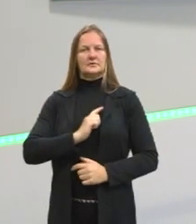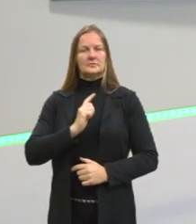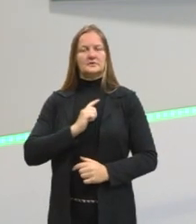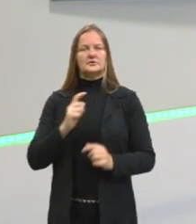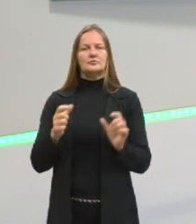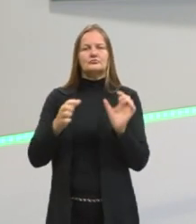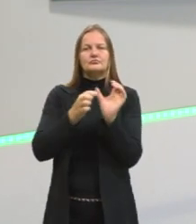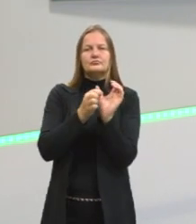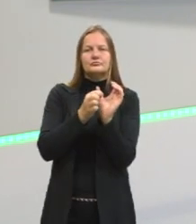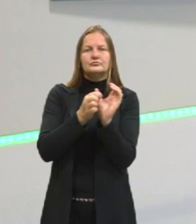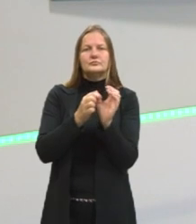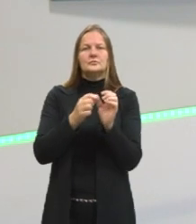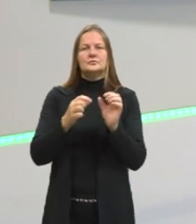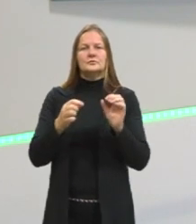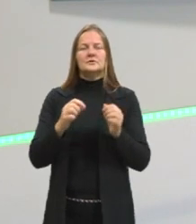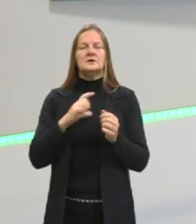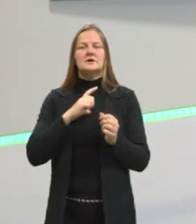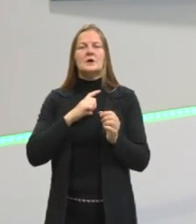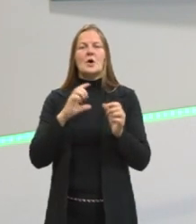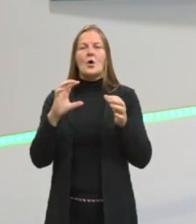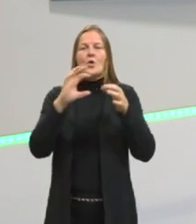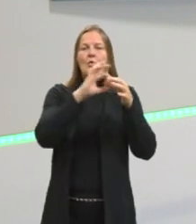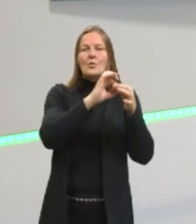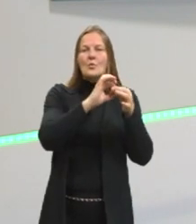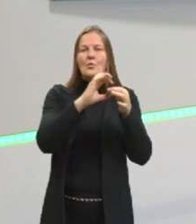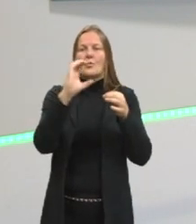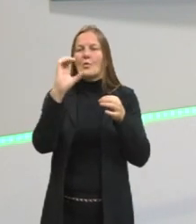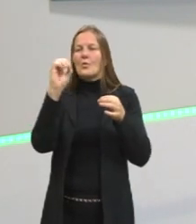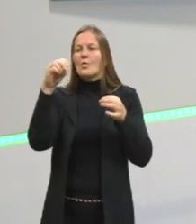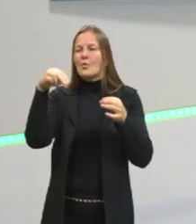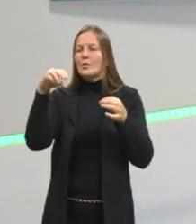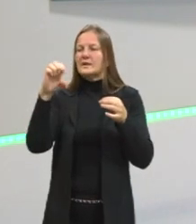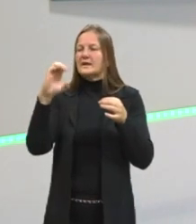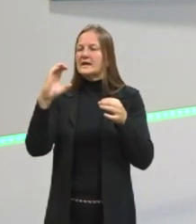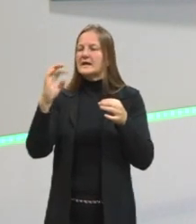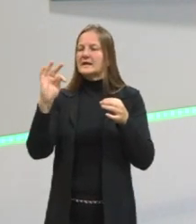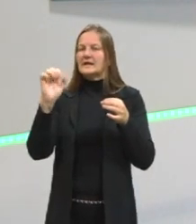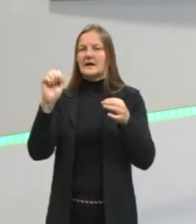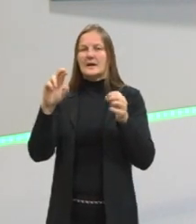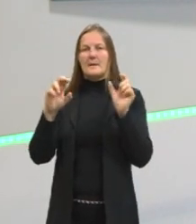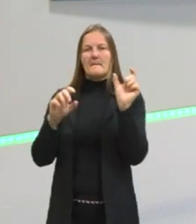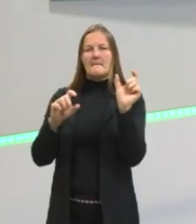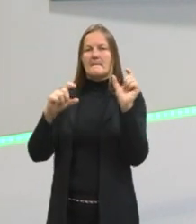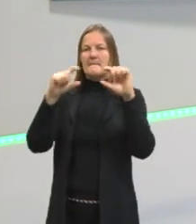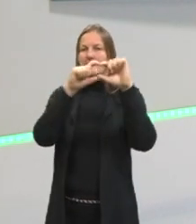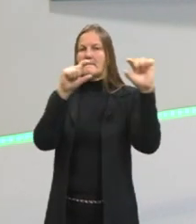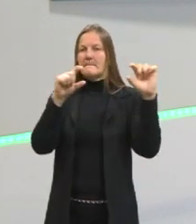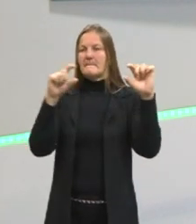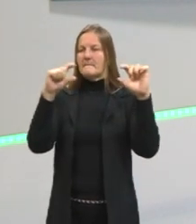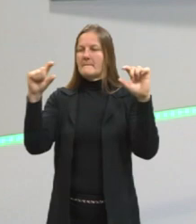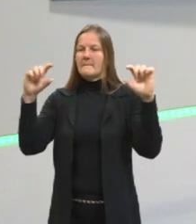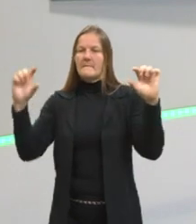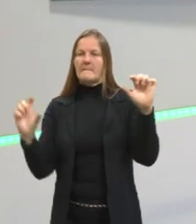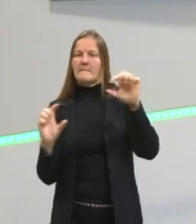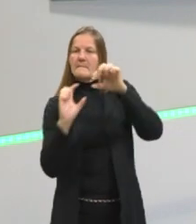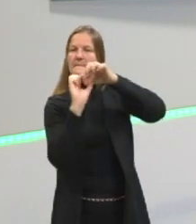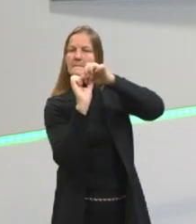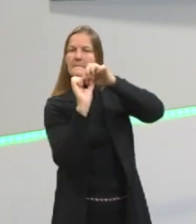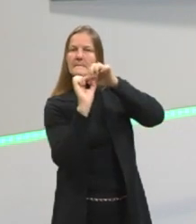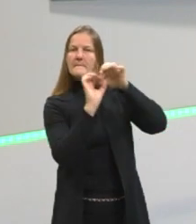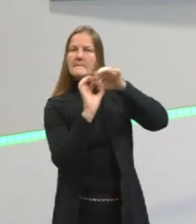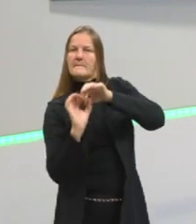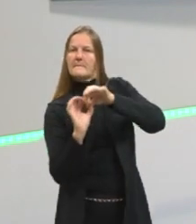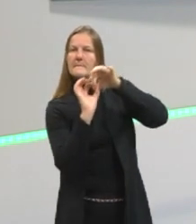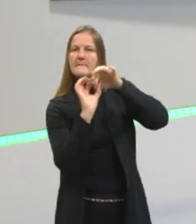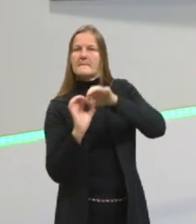Toda conjunção que serve para conectar duas ou mais orações. Então, conectivo é aquela